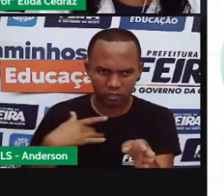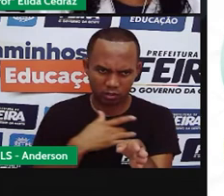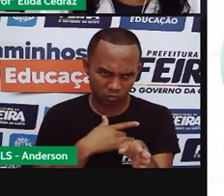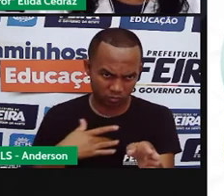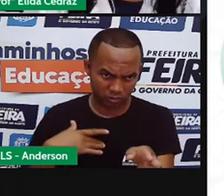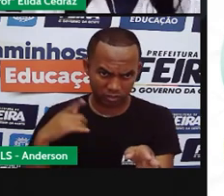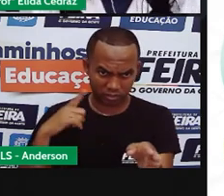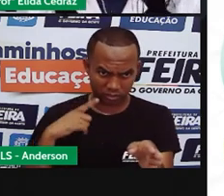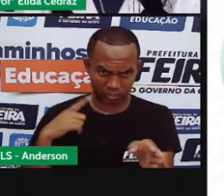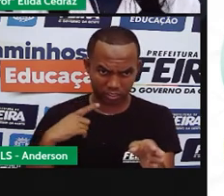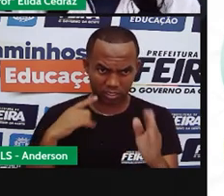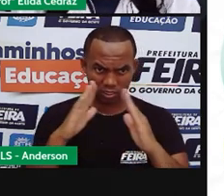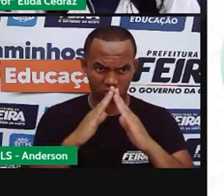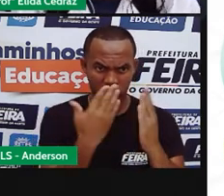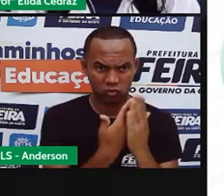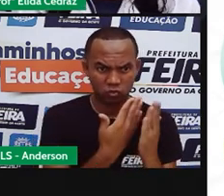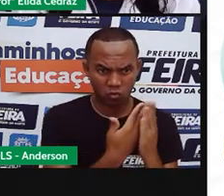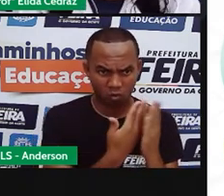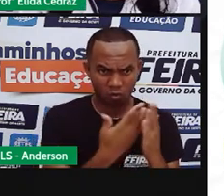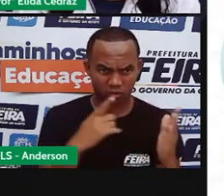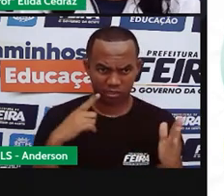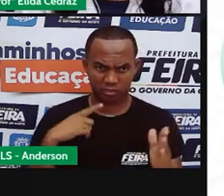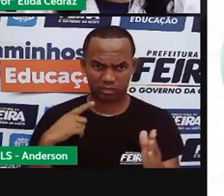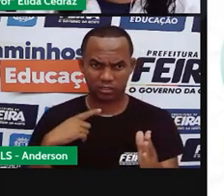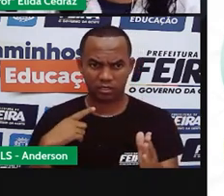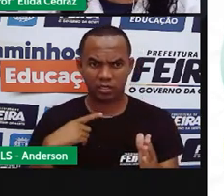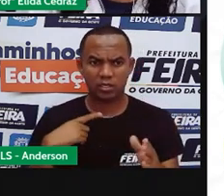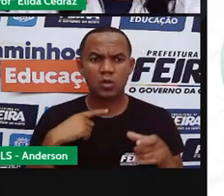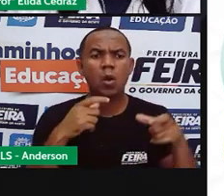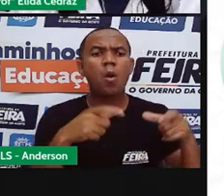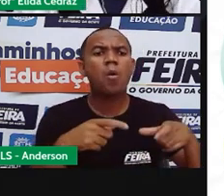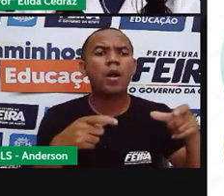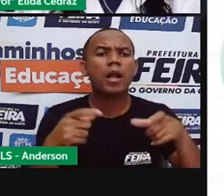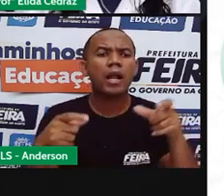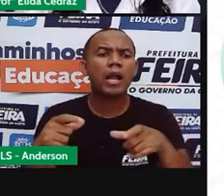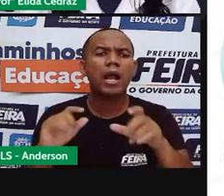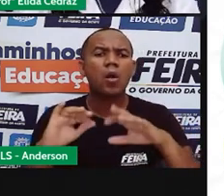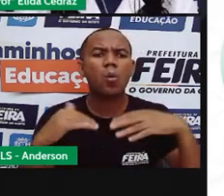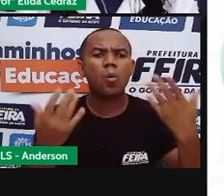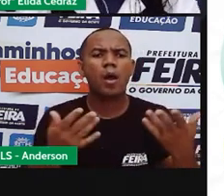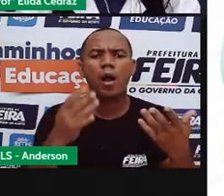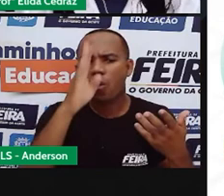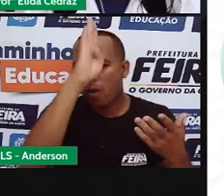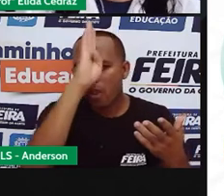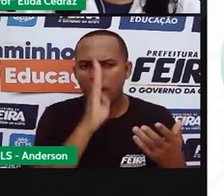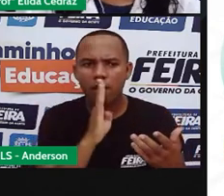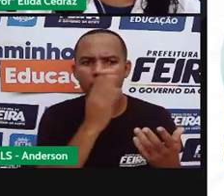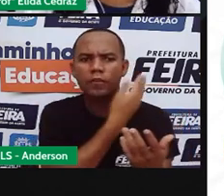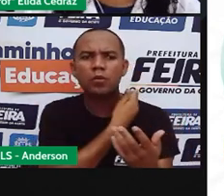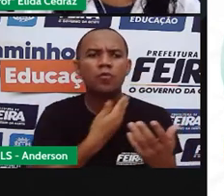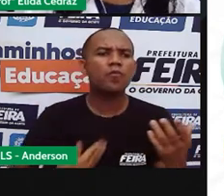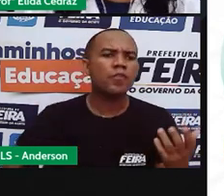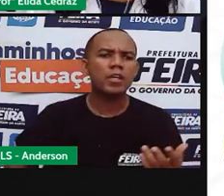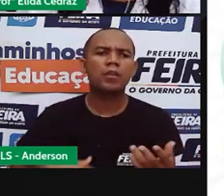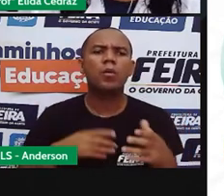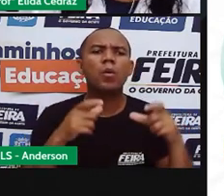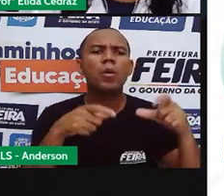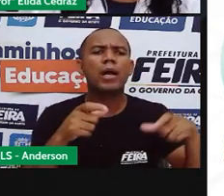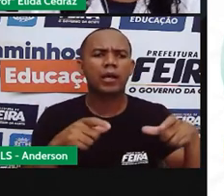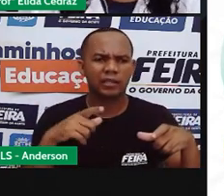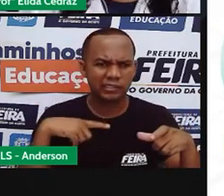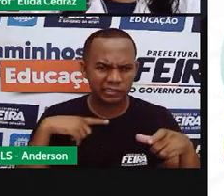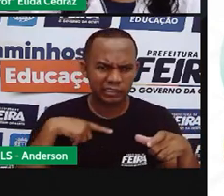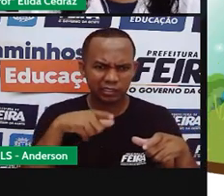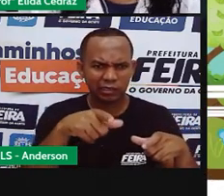escola? Tem creche? O que é que tem que seja um espaço público aí no seu bairro?